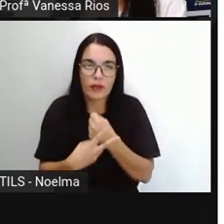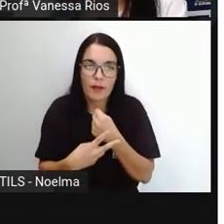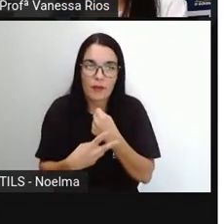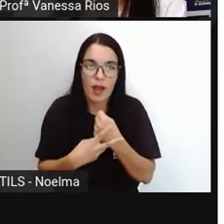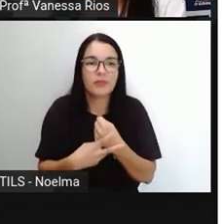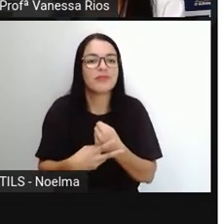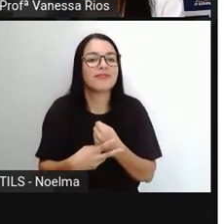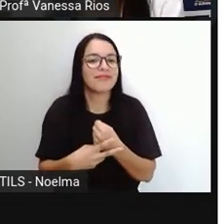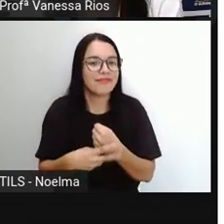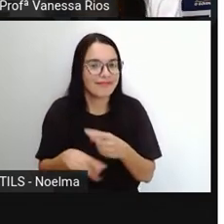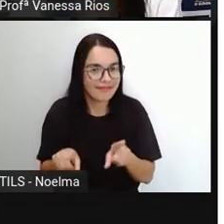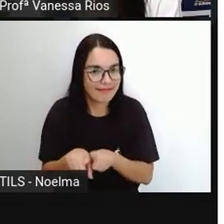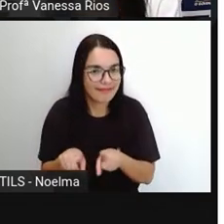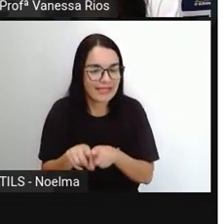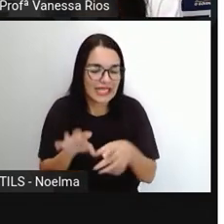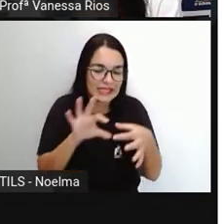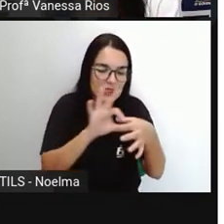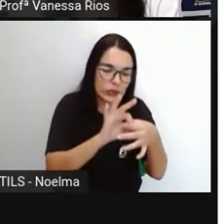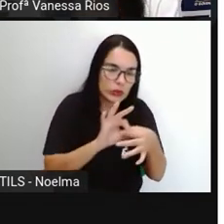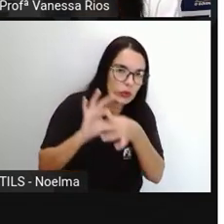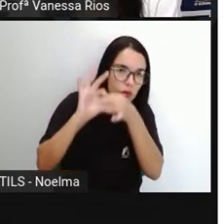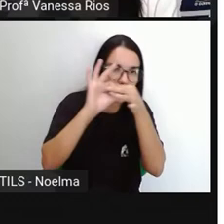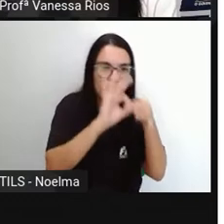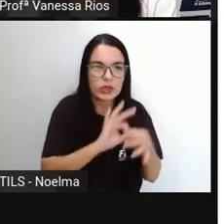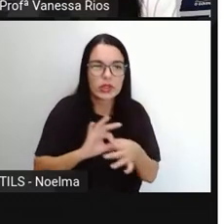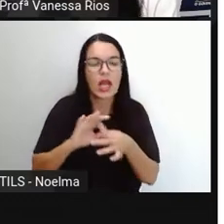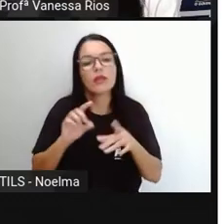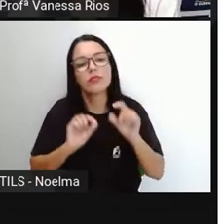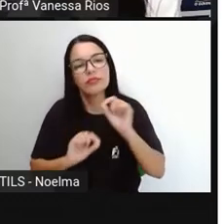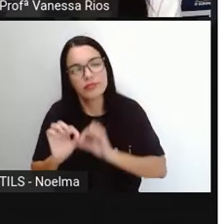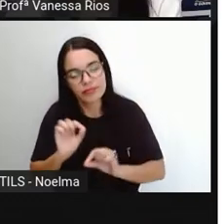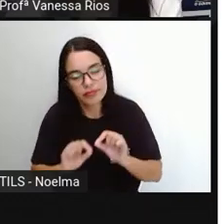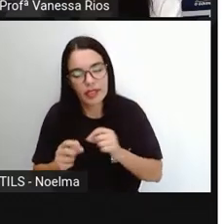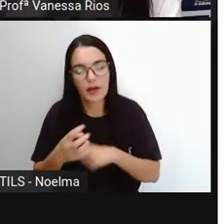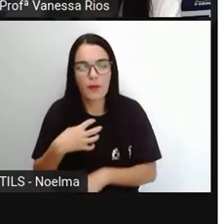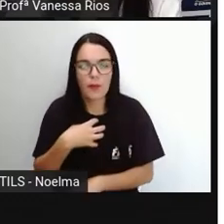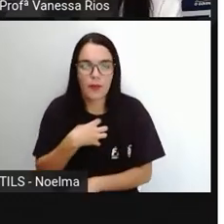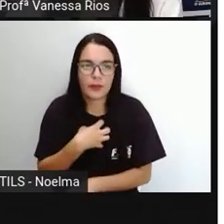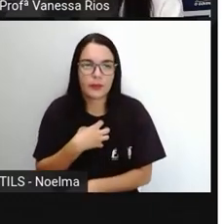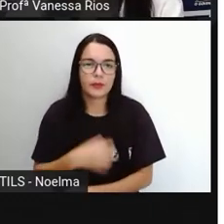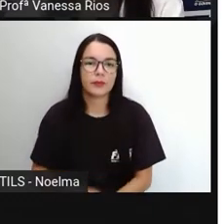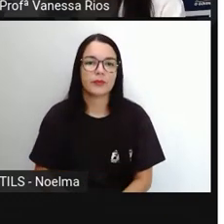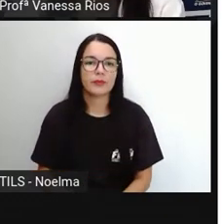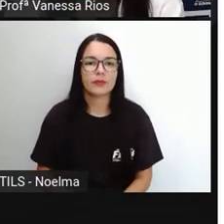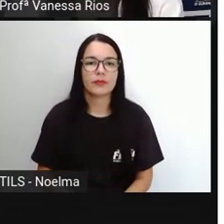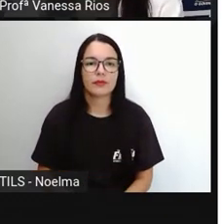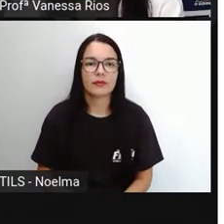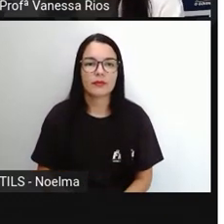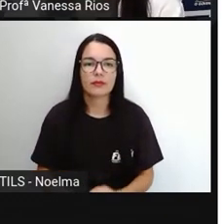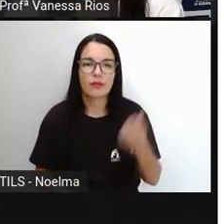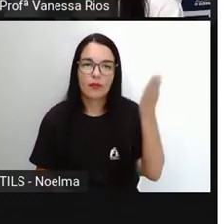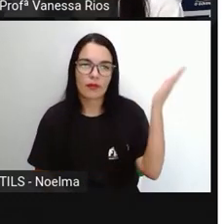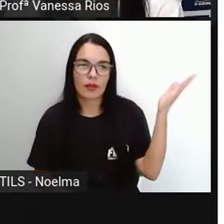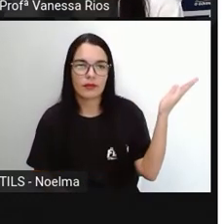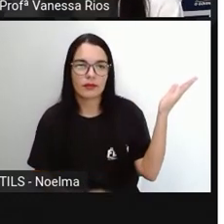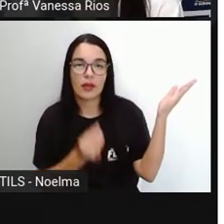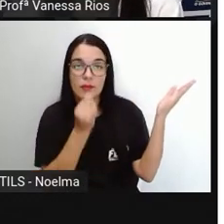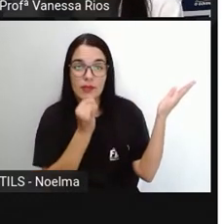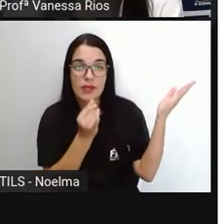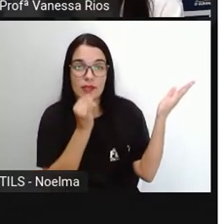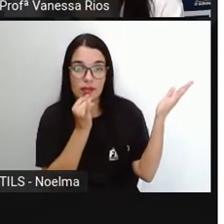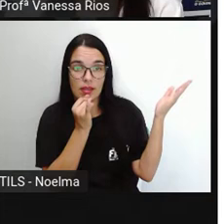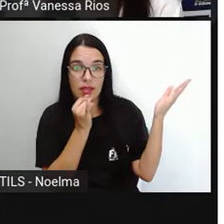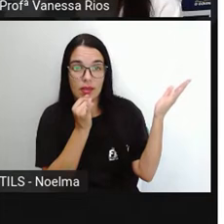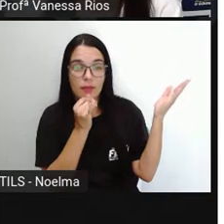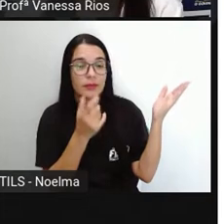Então, os tempos verbais estão associados, estão relacionados aos modos. E aí, a PRO traz aqui, essa